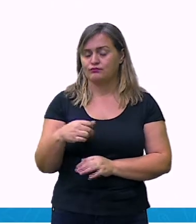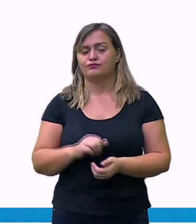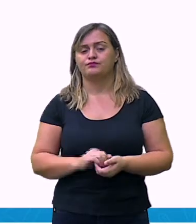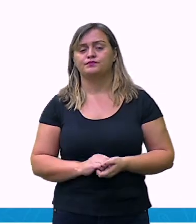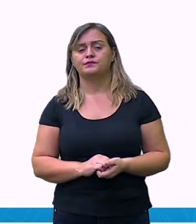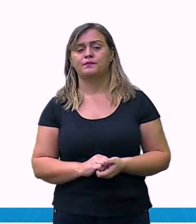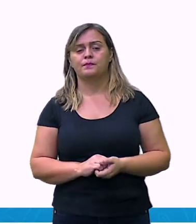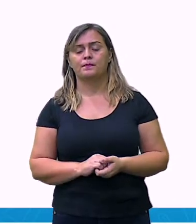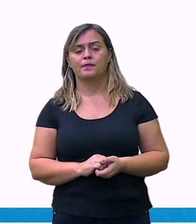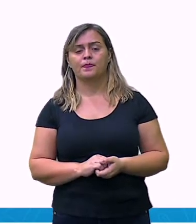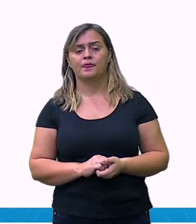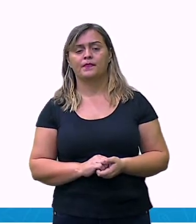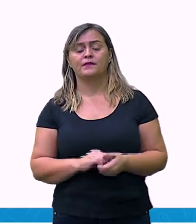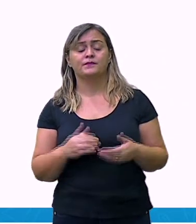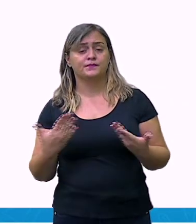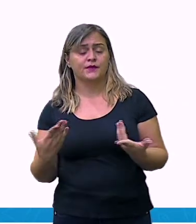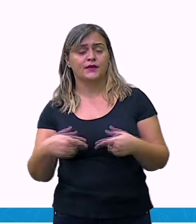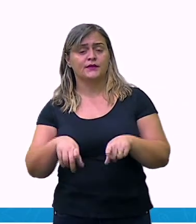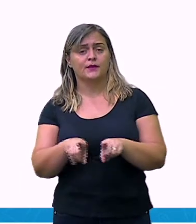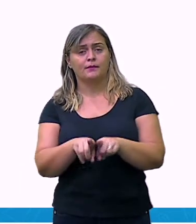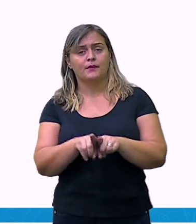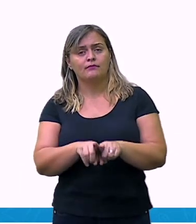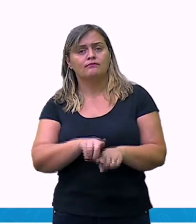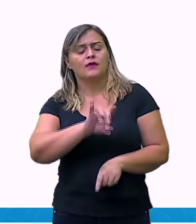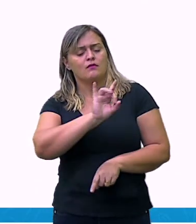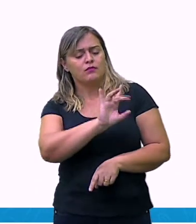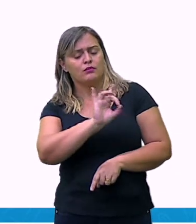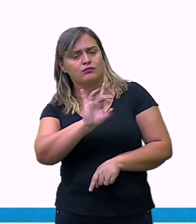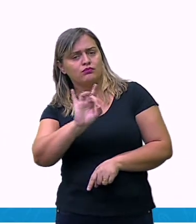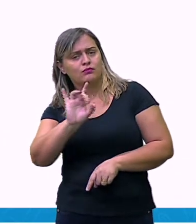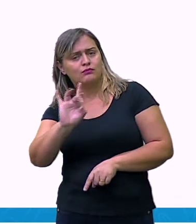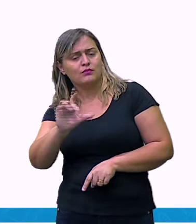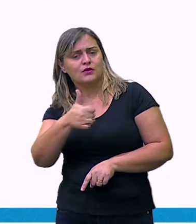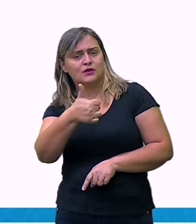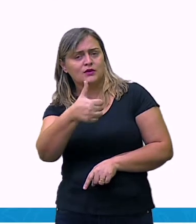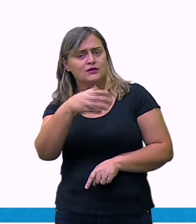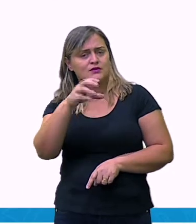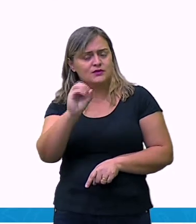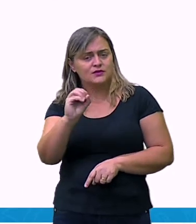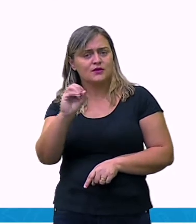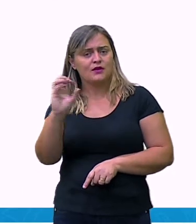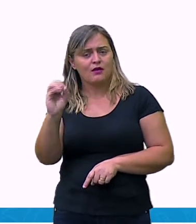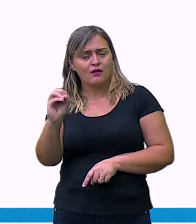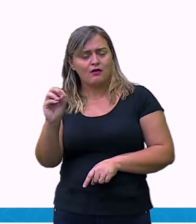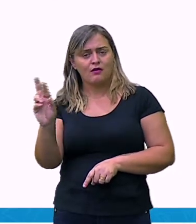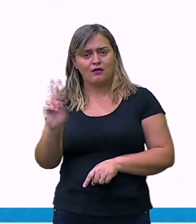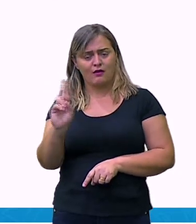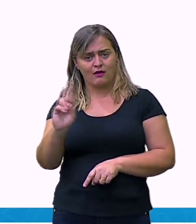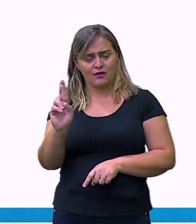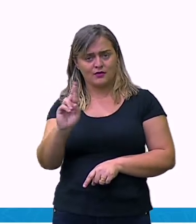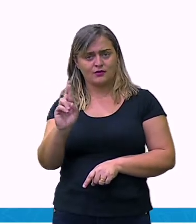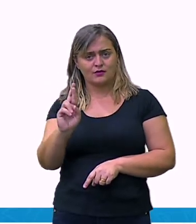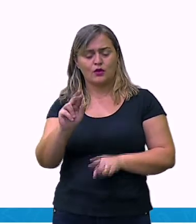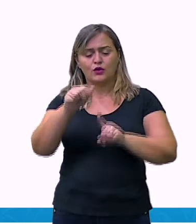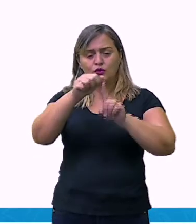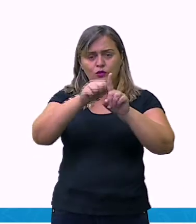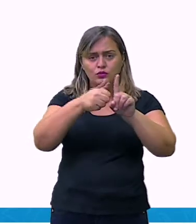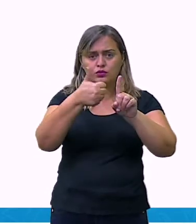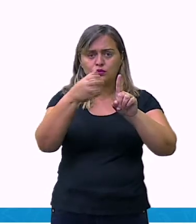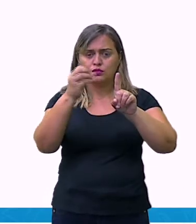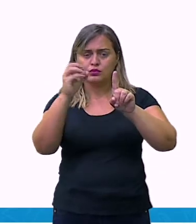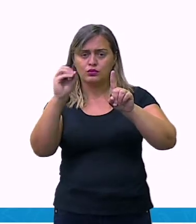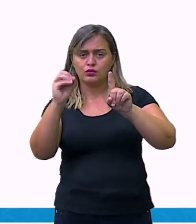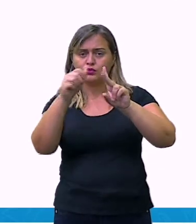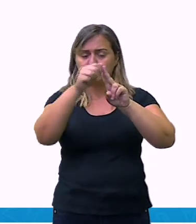E que a cada 100 reais, 20 reais será aumentado